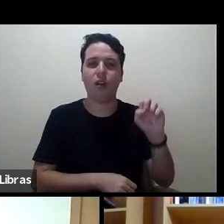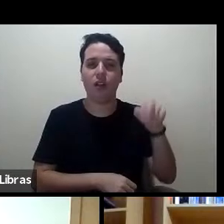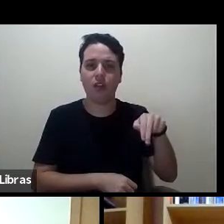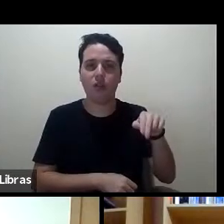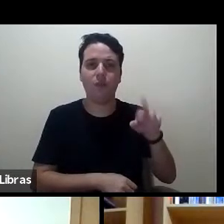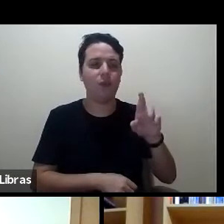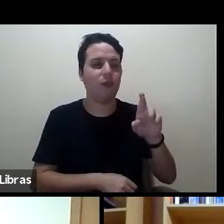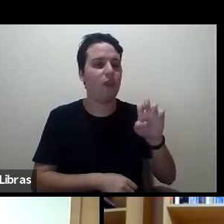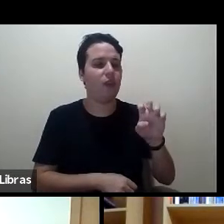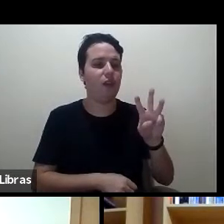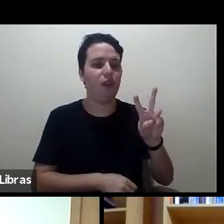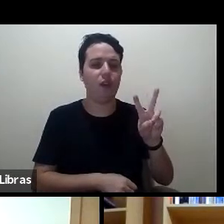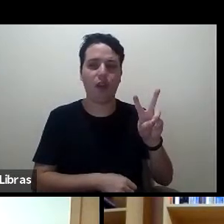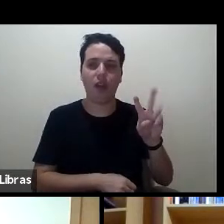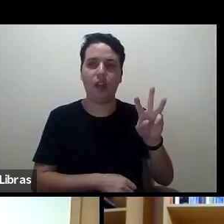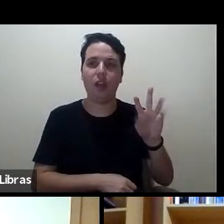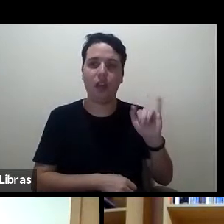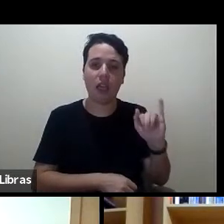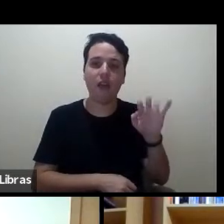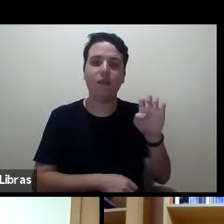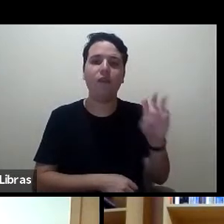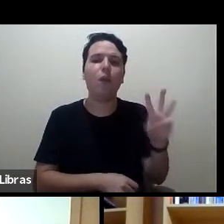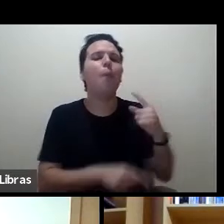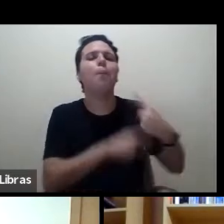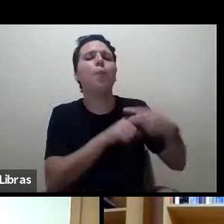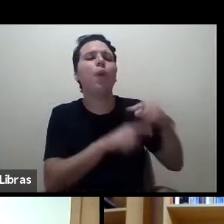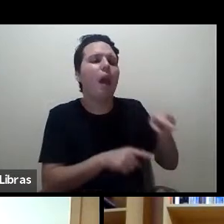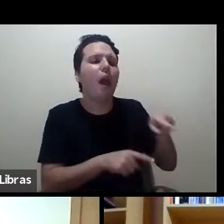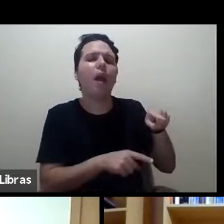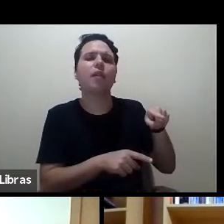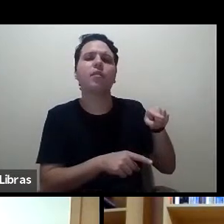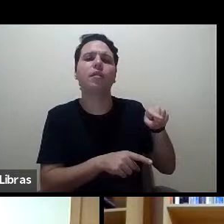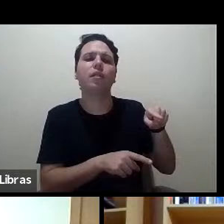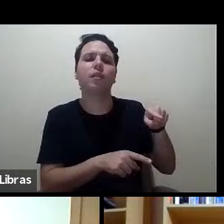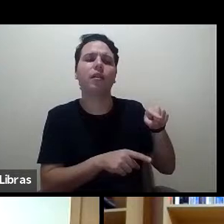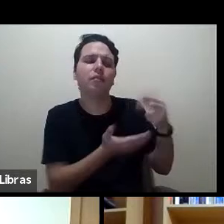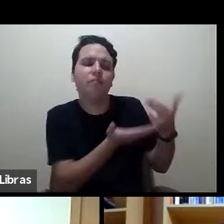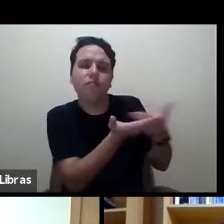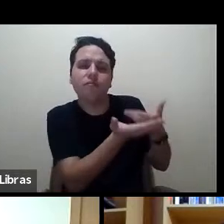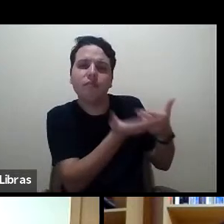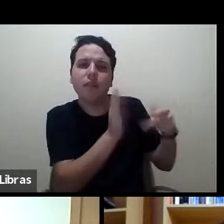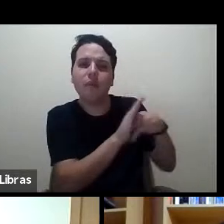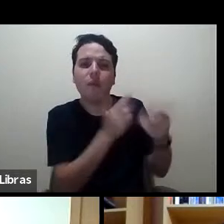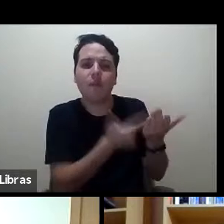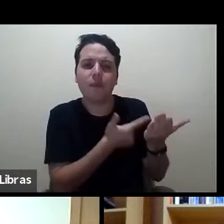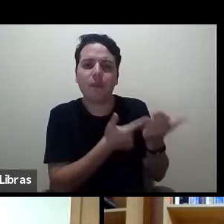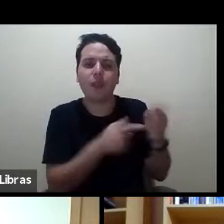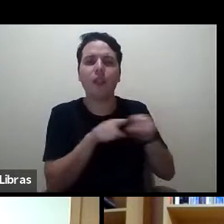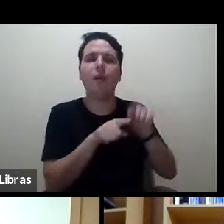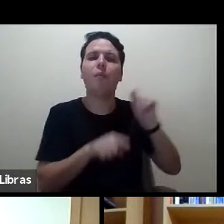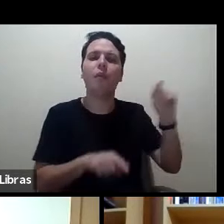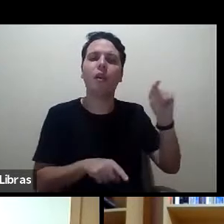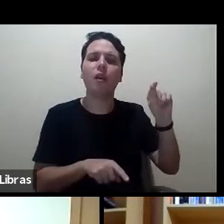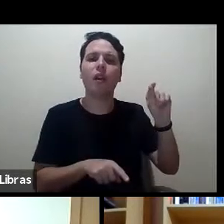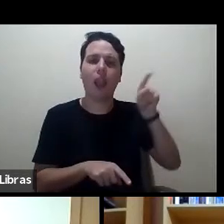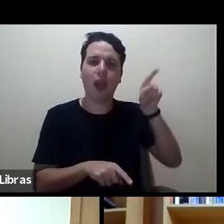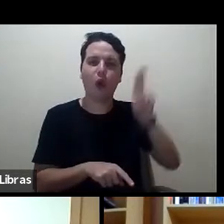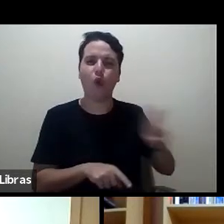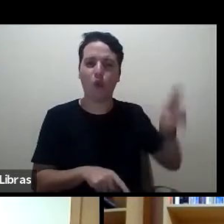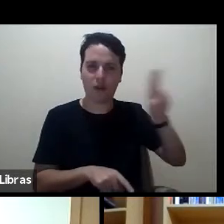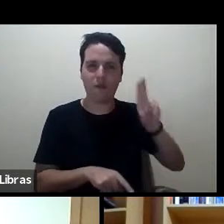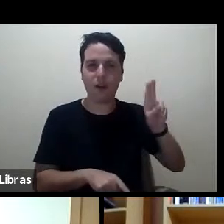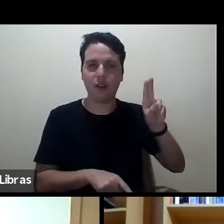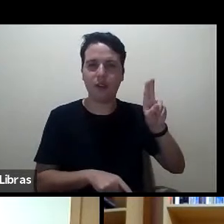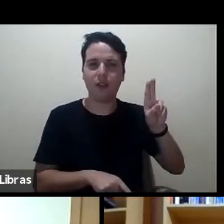revista de resenhas de livros? E por que a Arizona State University, por sua faculdade de